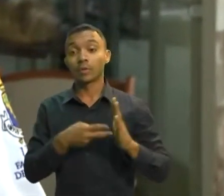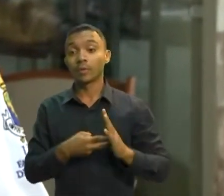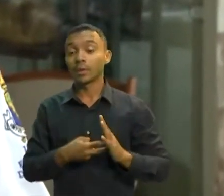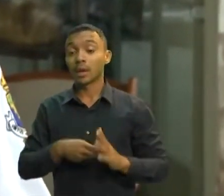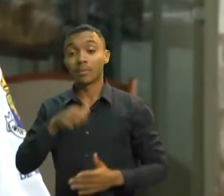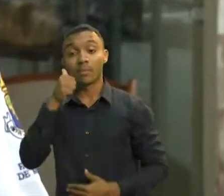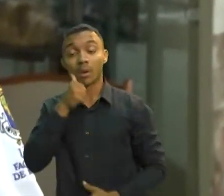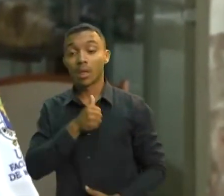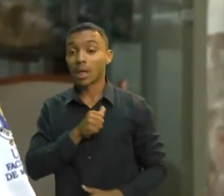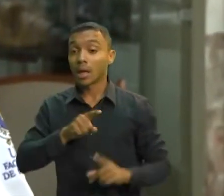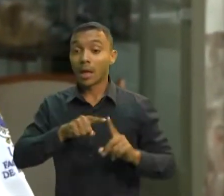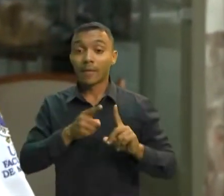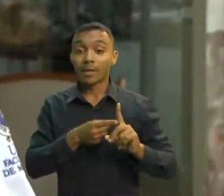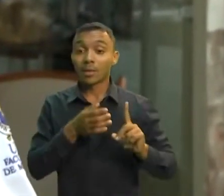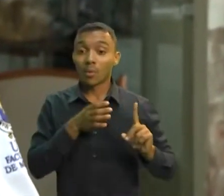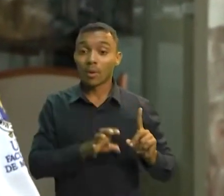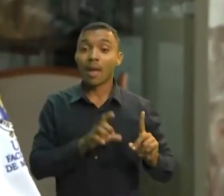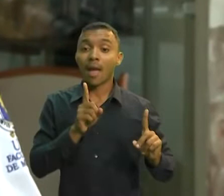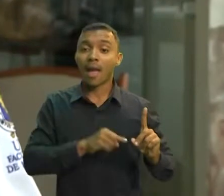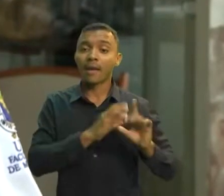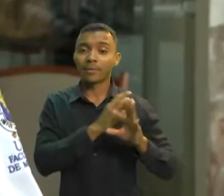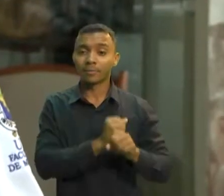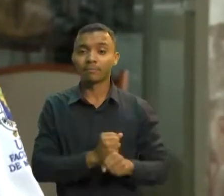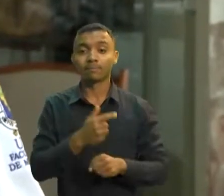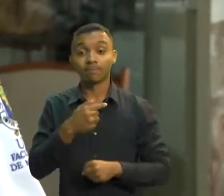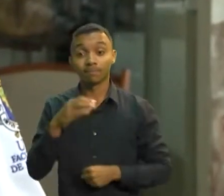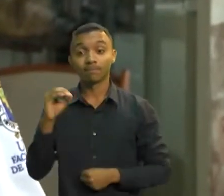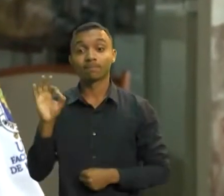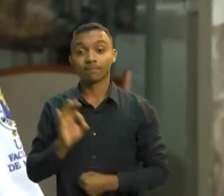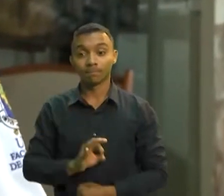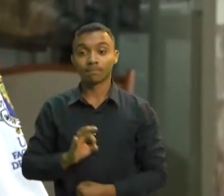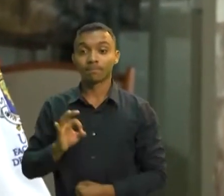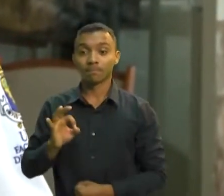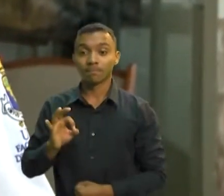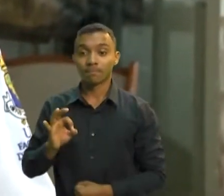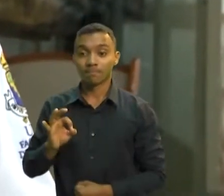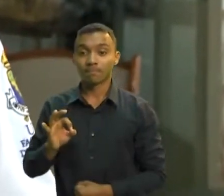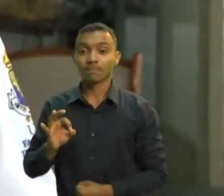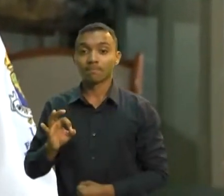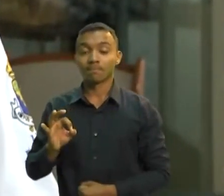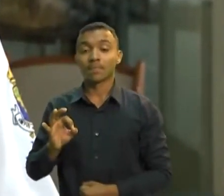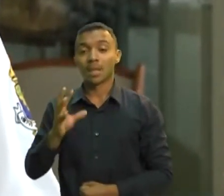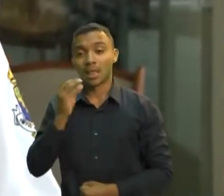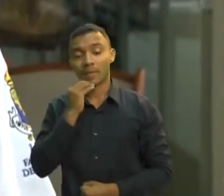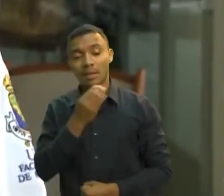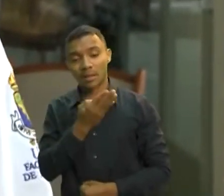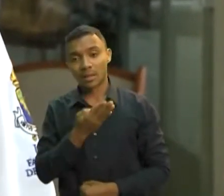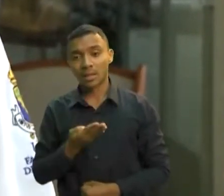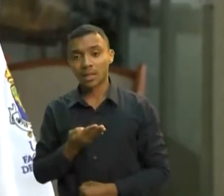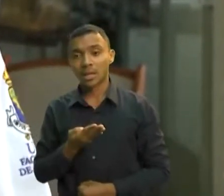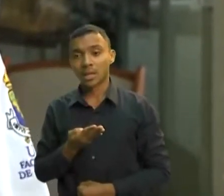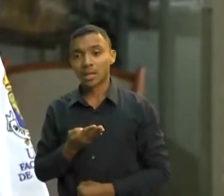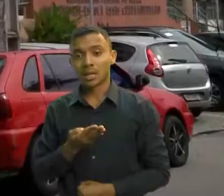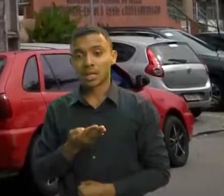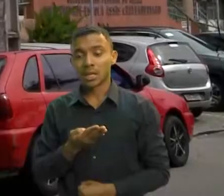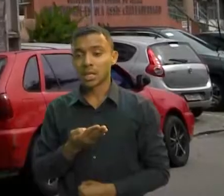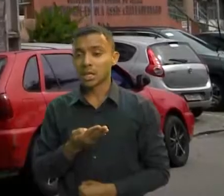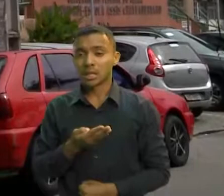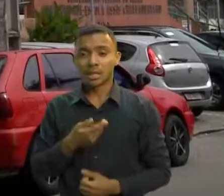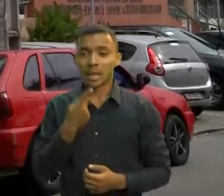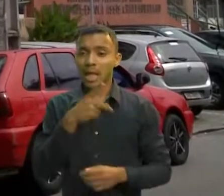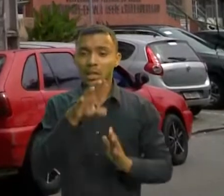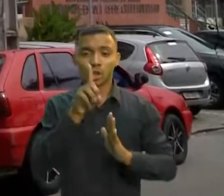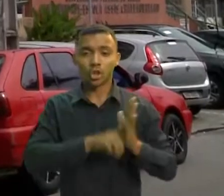são mais de 70% e isso a gente tem que dar direito a essa adolescente a não engravidar se ela não quiser. A